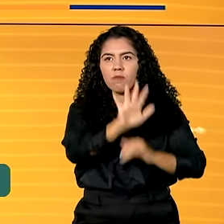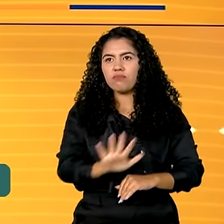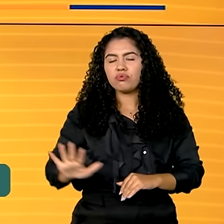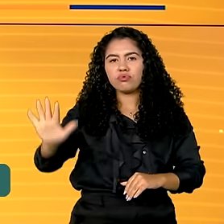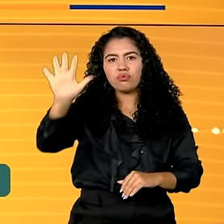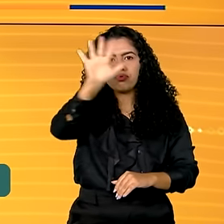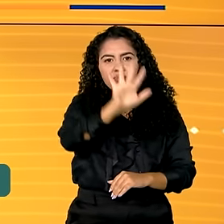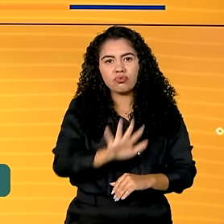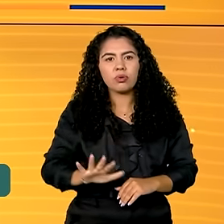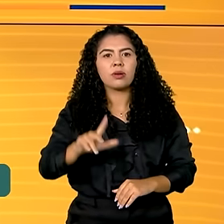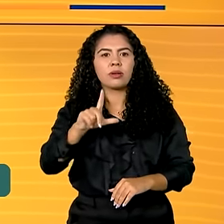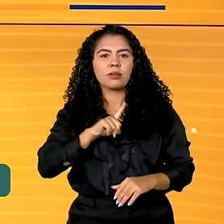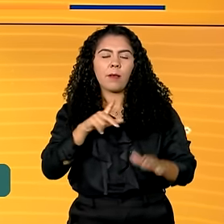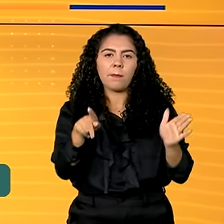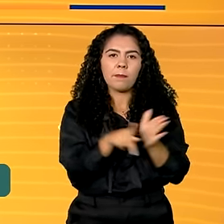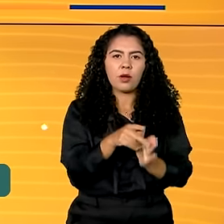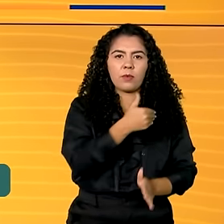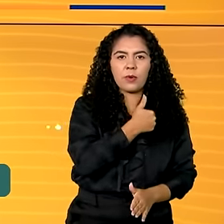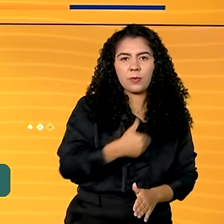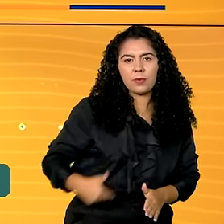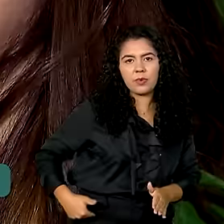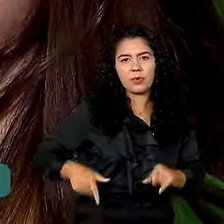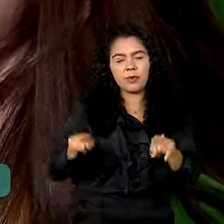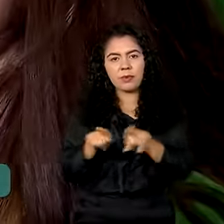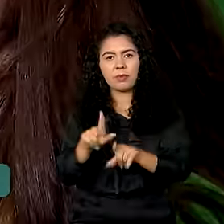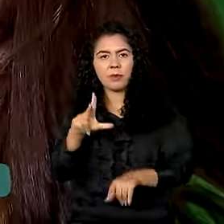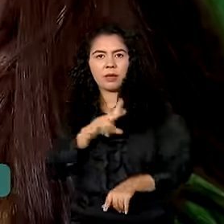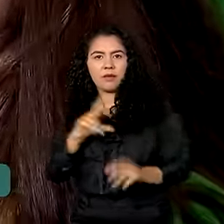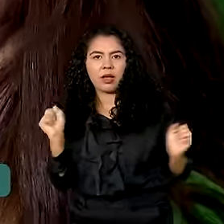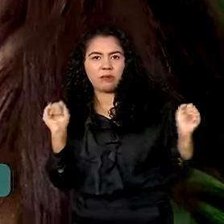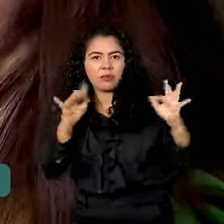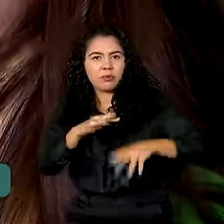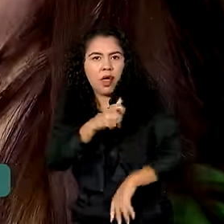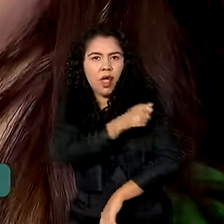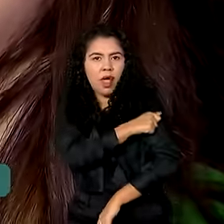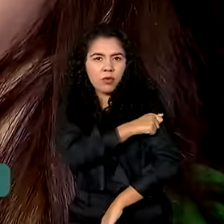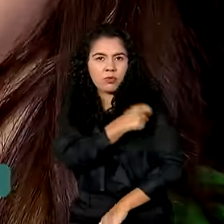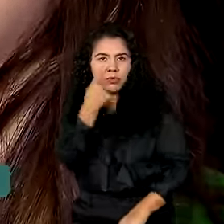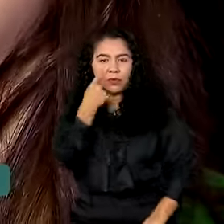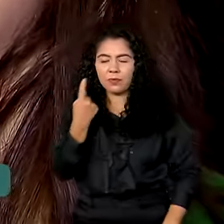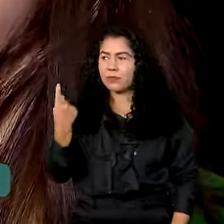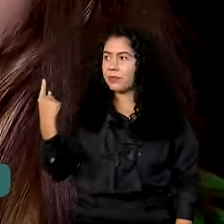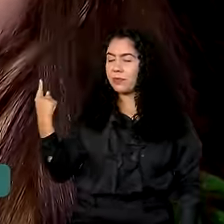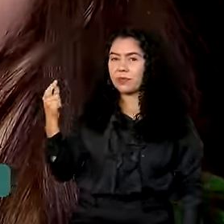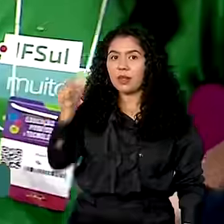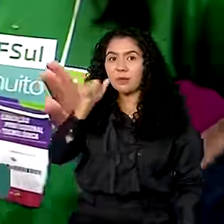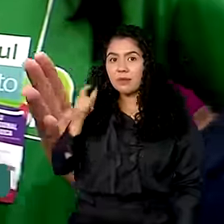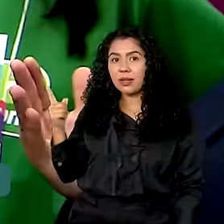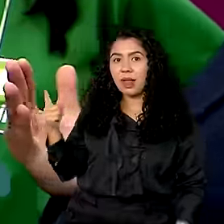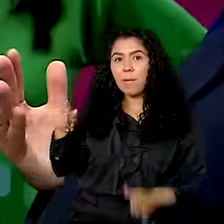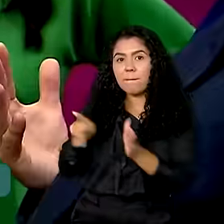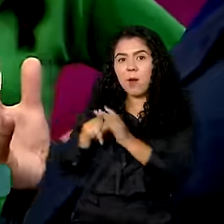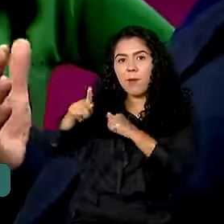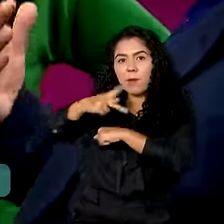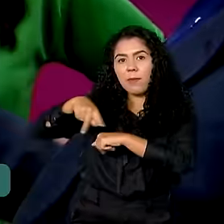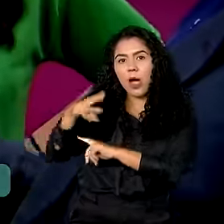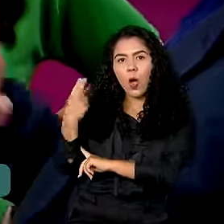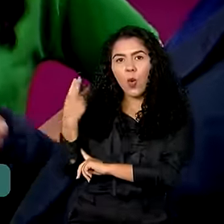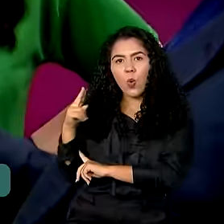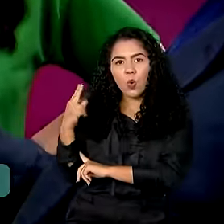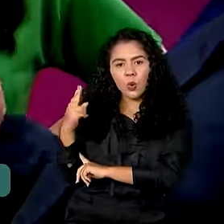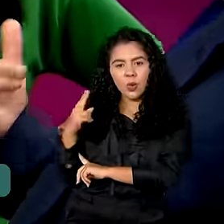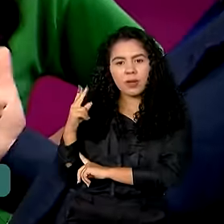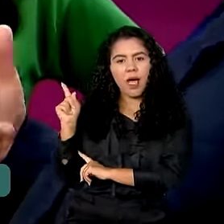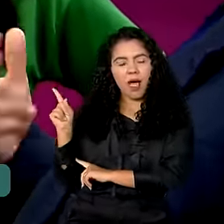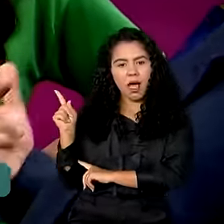das redes de ensino pública e privada. Para Luana, que é uruguaia e não fala português, a possibilidade de estudar em